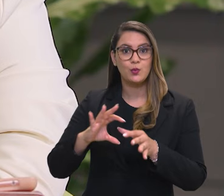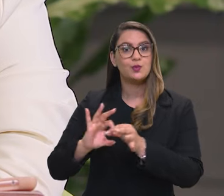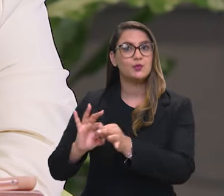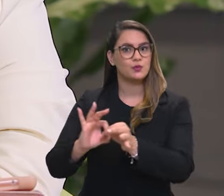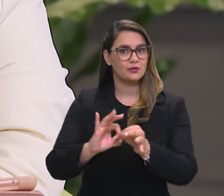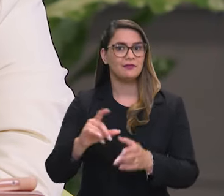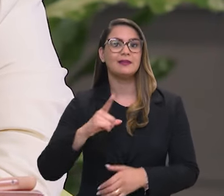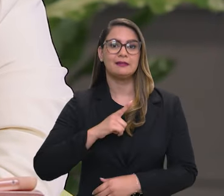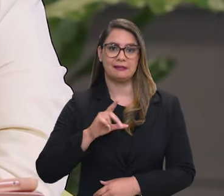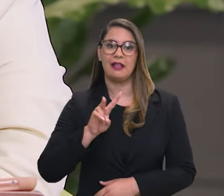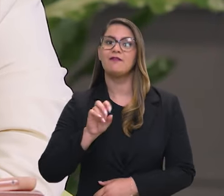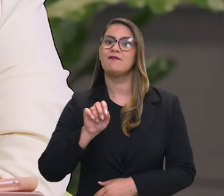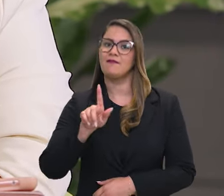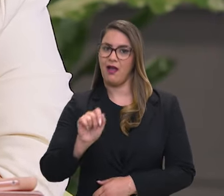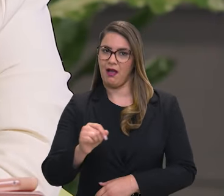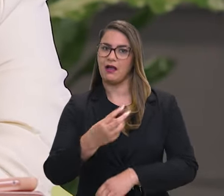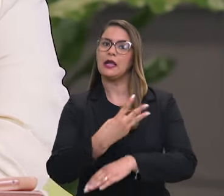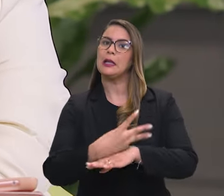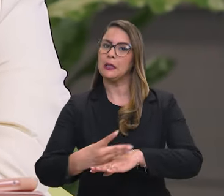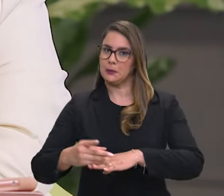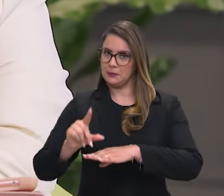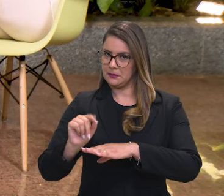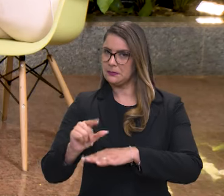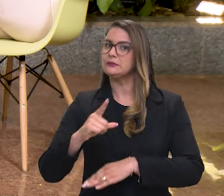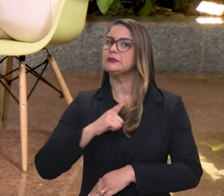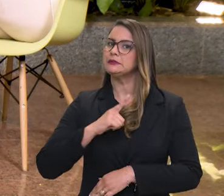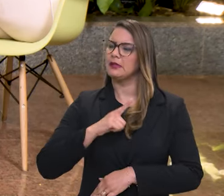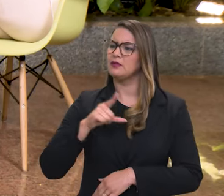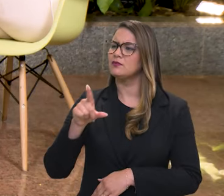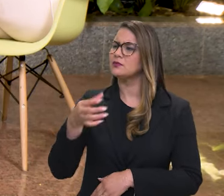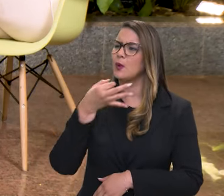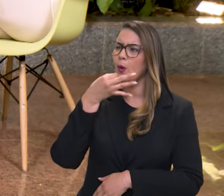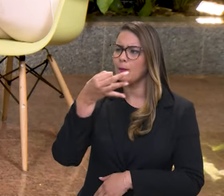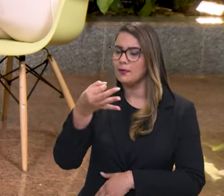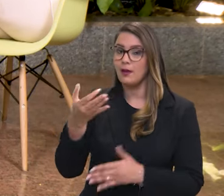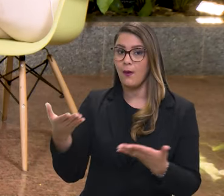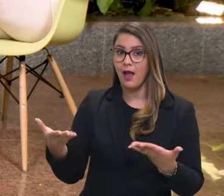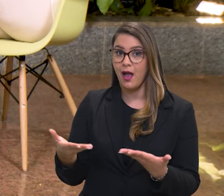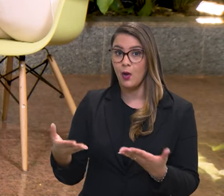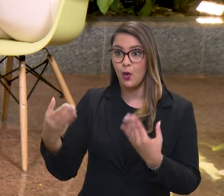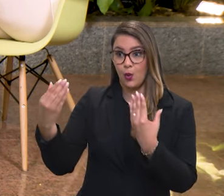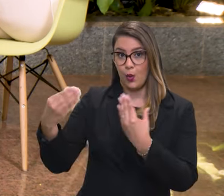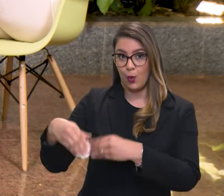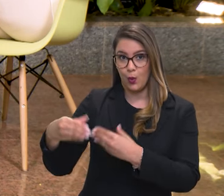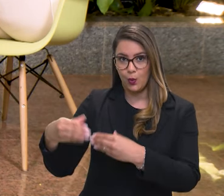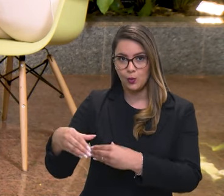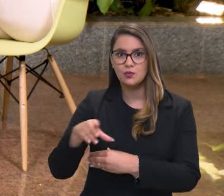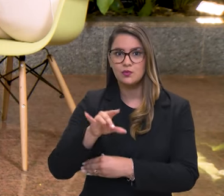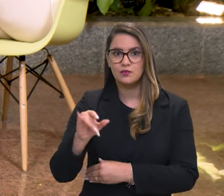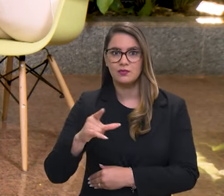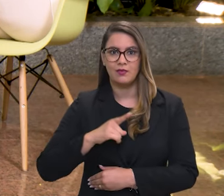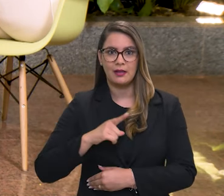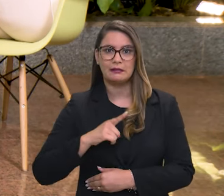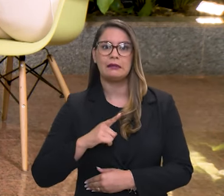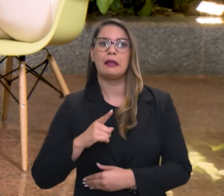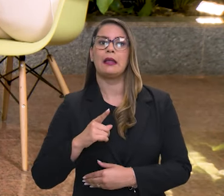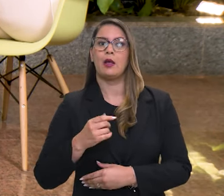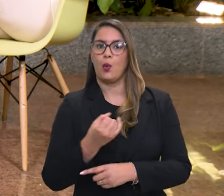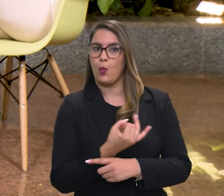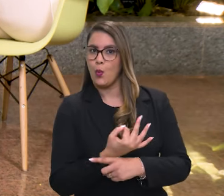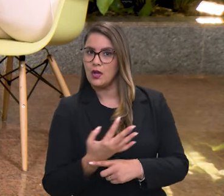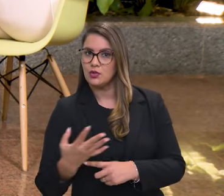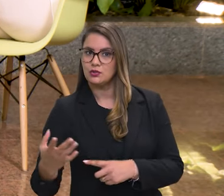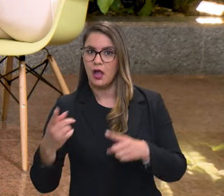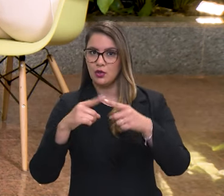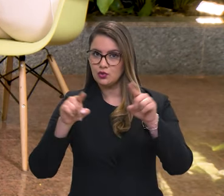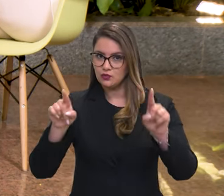unificado tem vaga para o Ibama. O senhor acha que a partir desse concurso público vai suprir